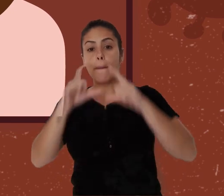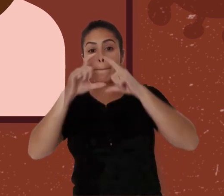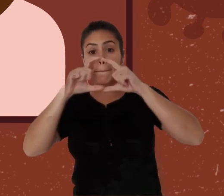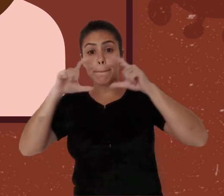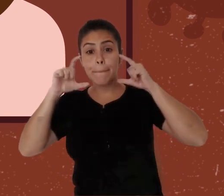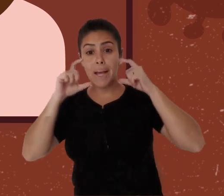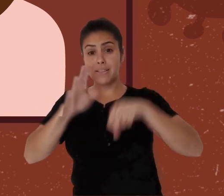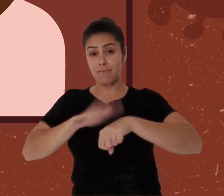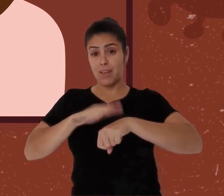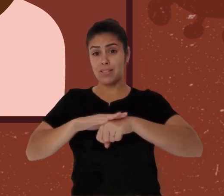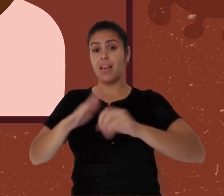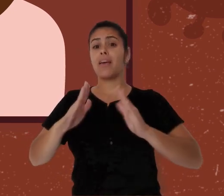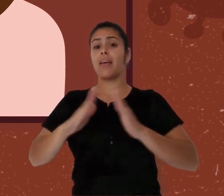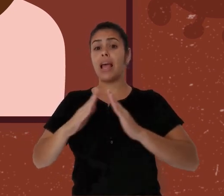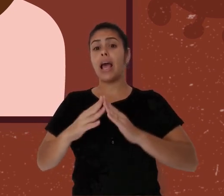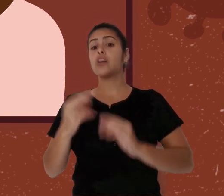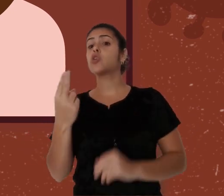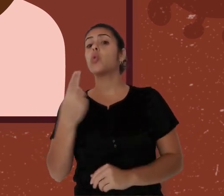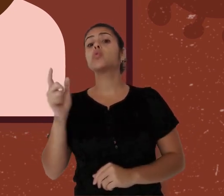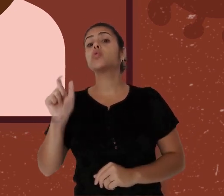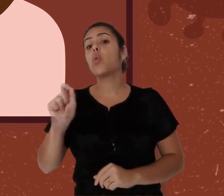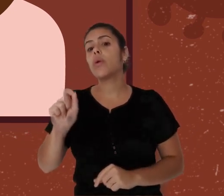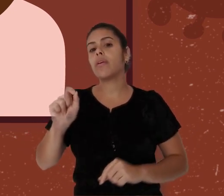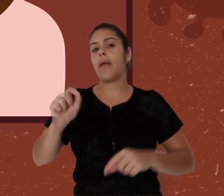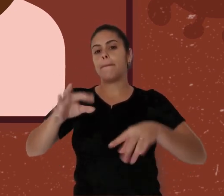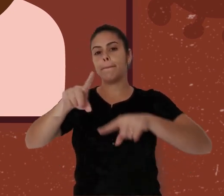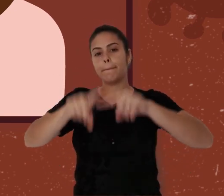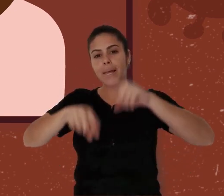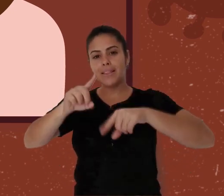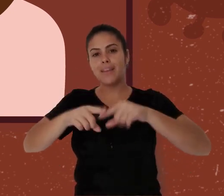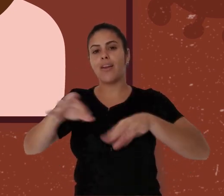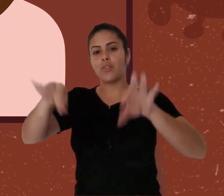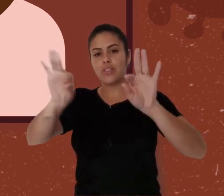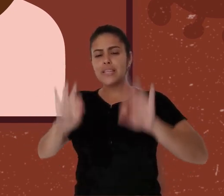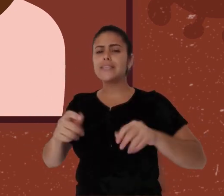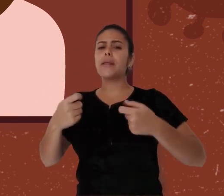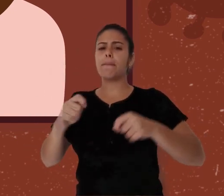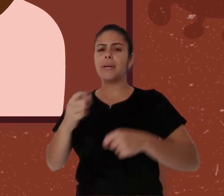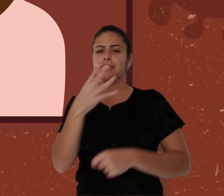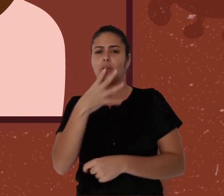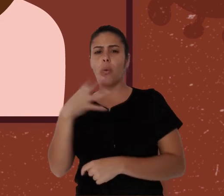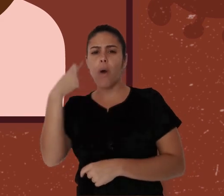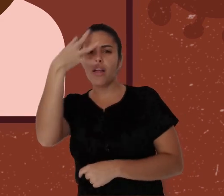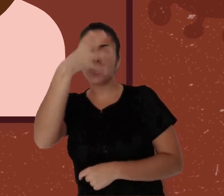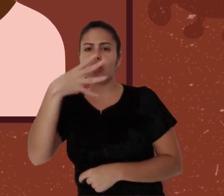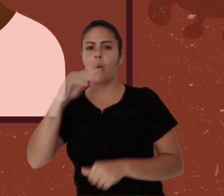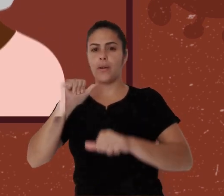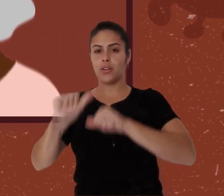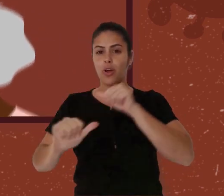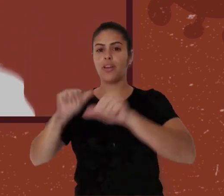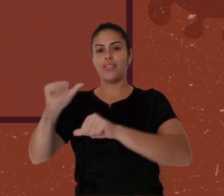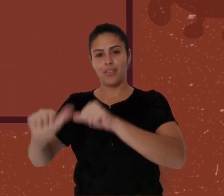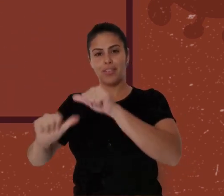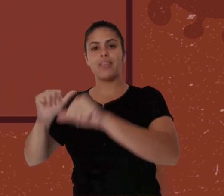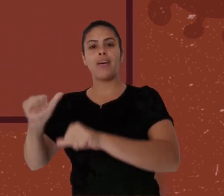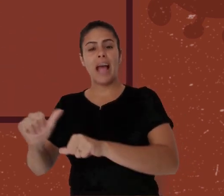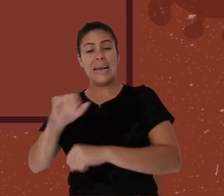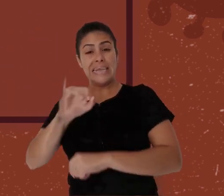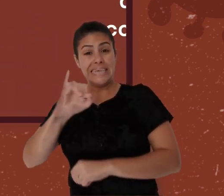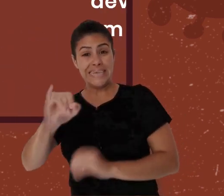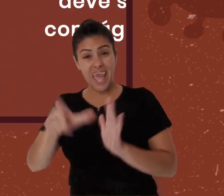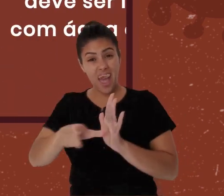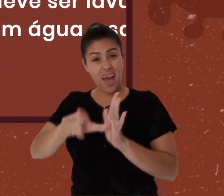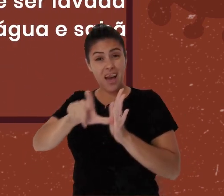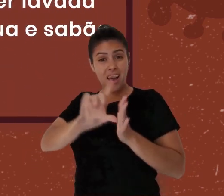deve ser trocada de 4 em 4 horas. Se ela ficar úmida antes disso, deve ser trocada também. Sempre que